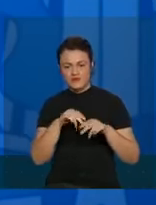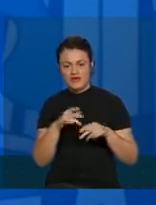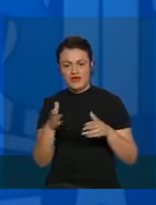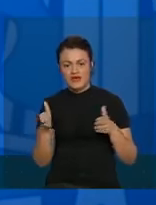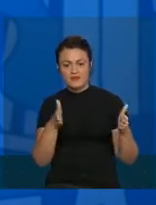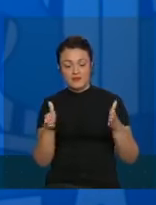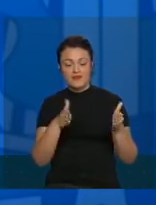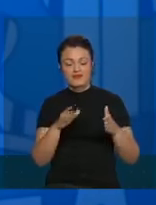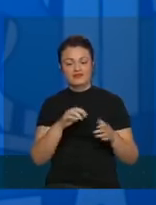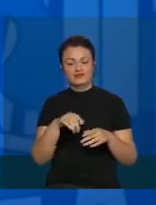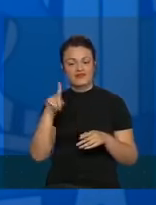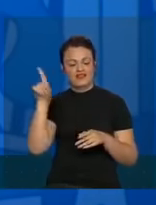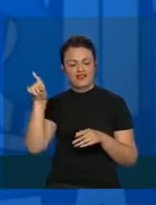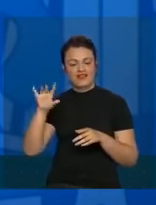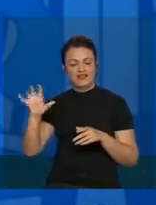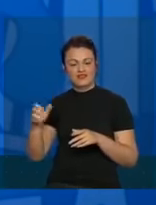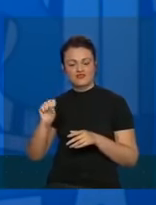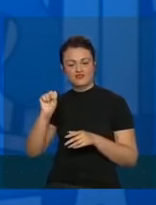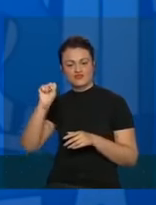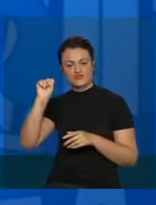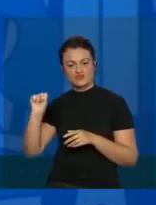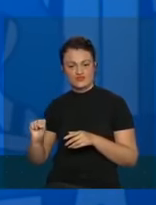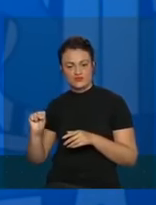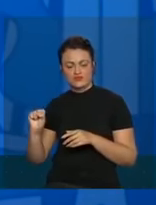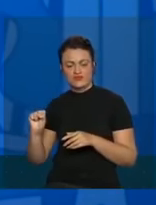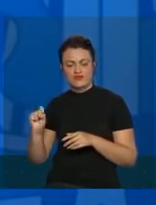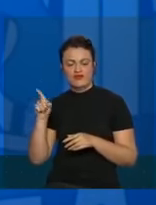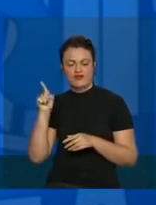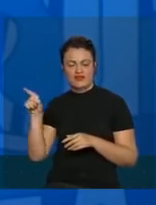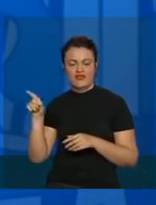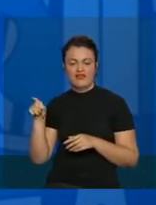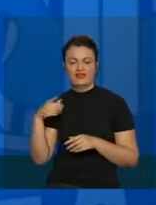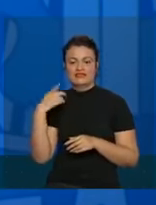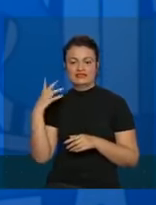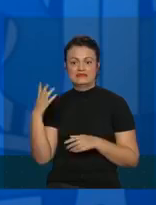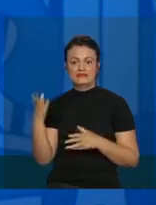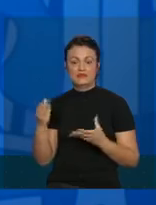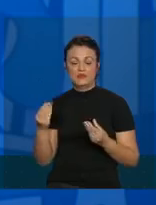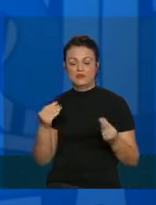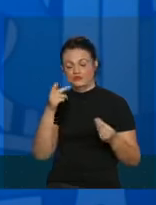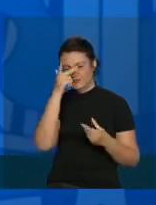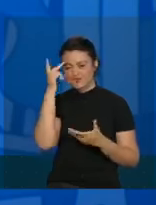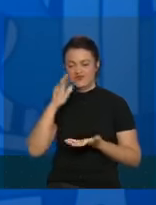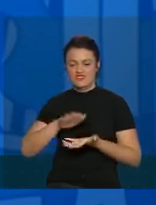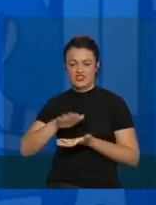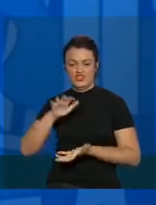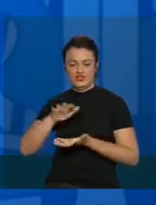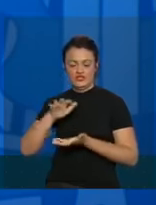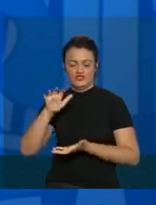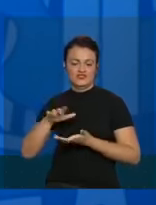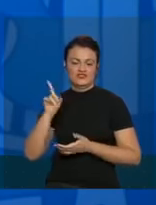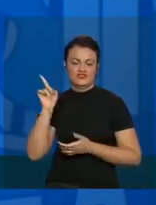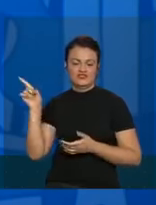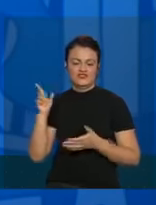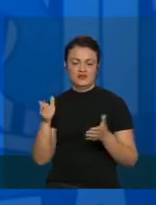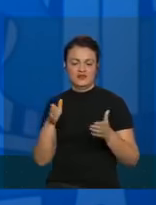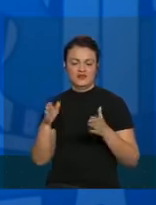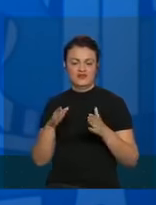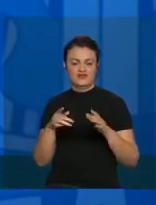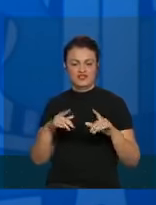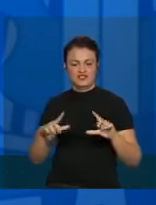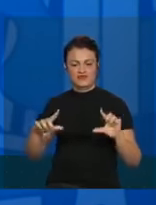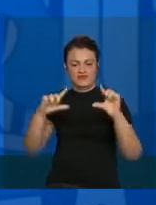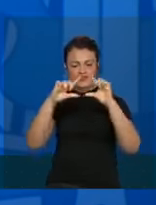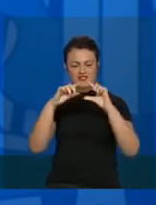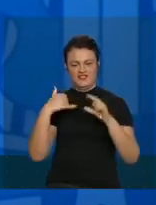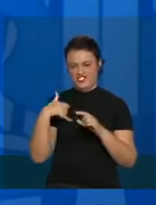da região sul, a região sul do Brasil, que é onde nós temos o maior número de idosos na nossa pirâmide